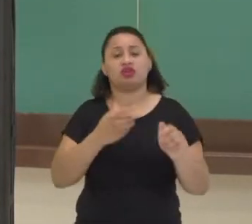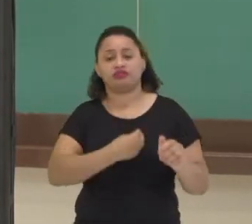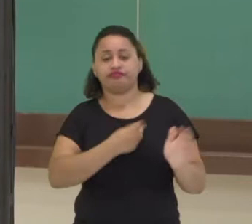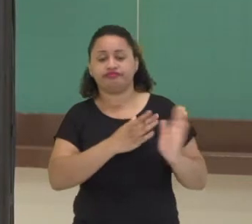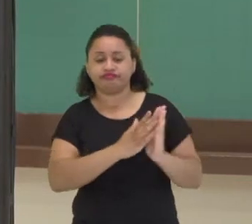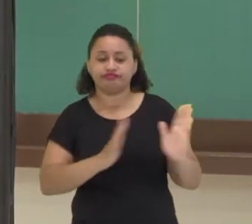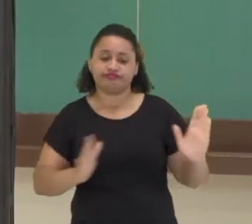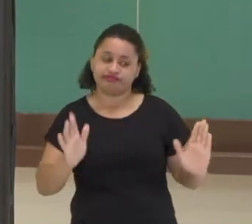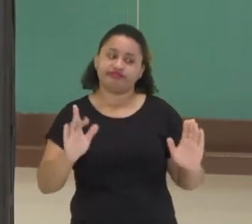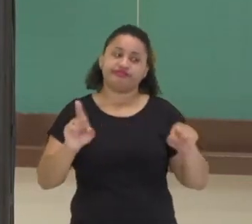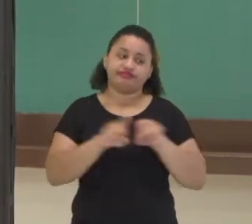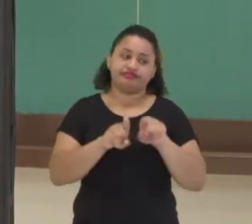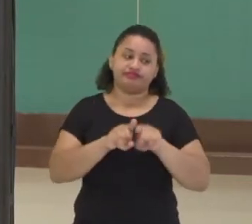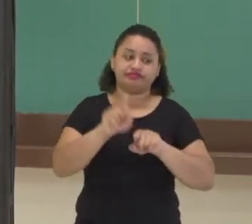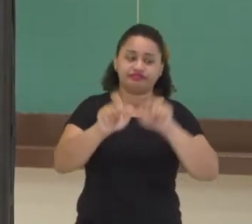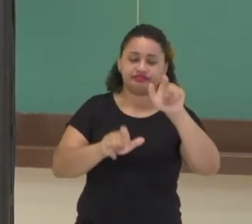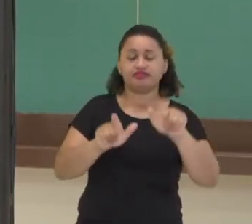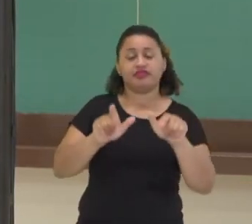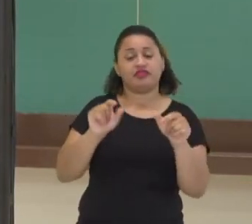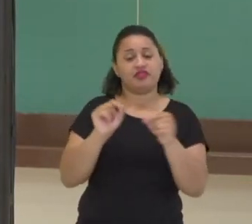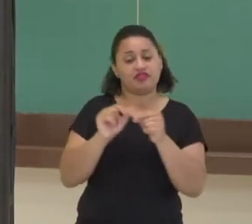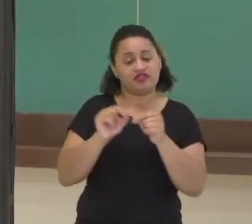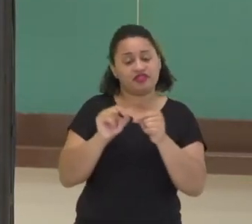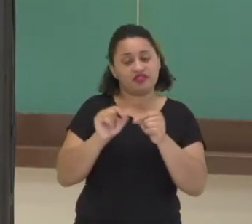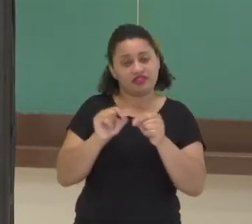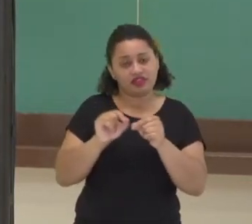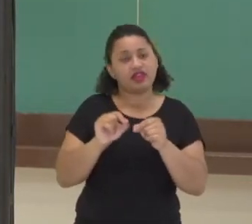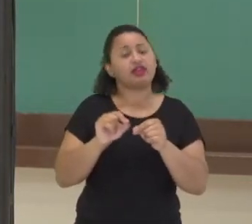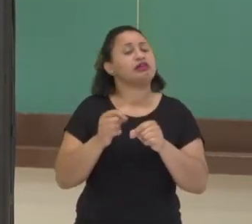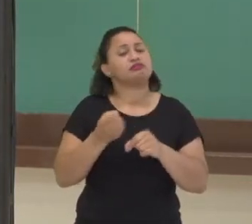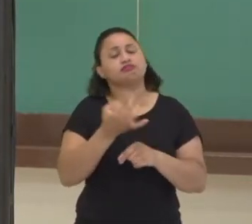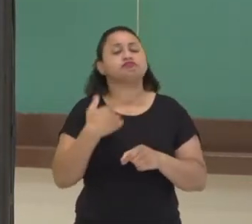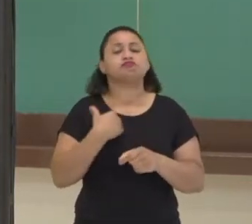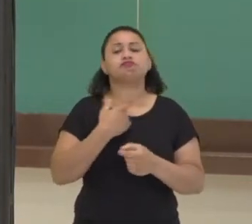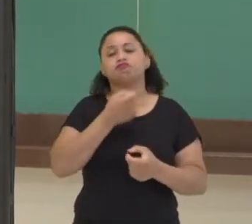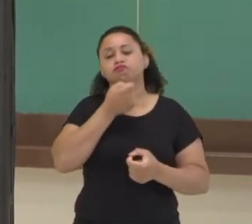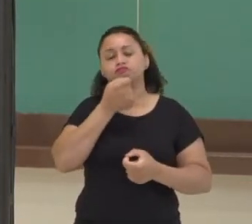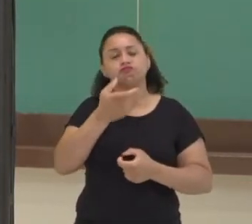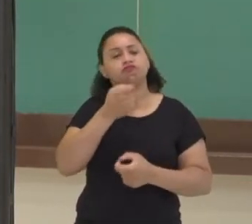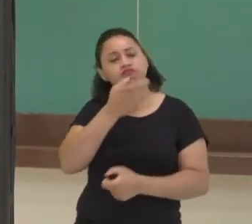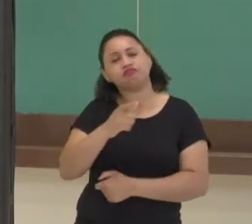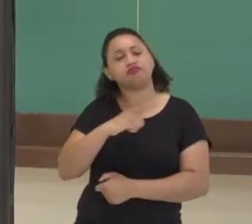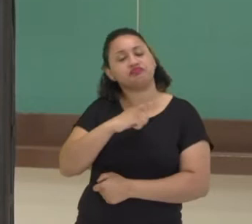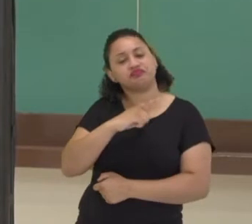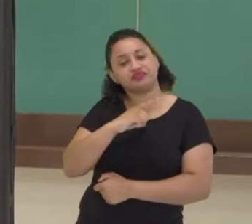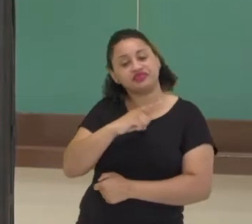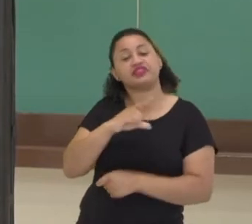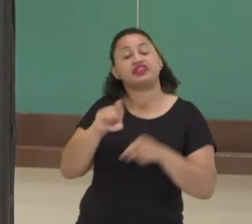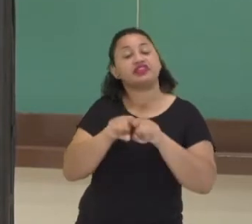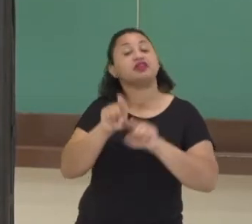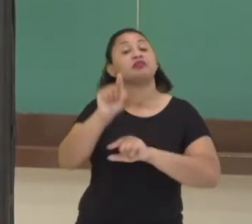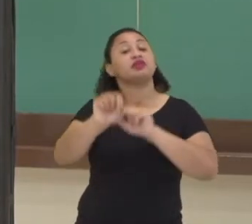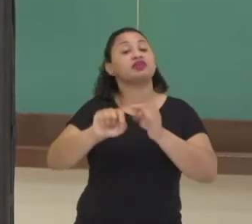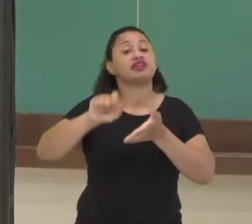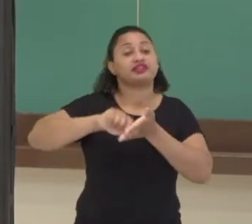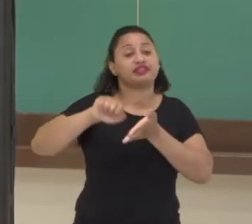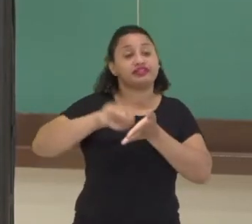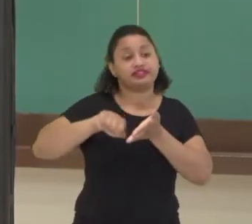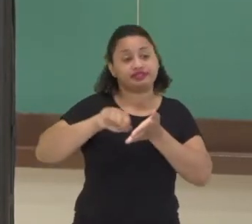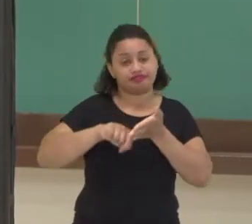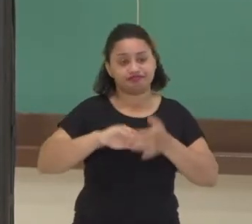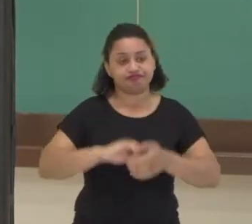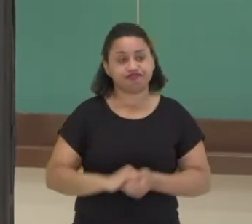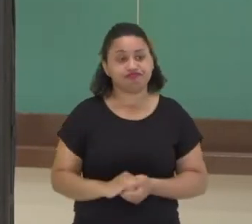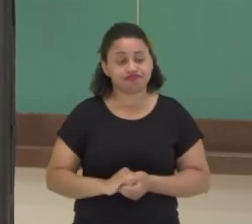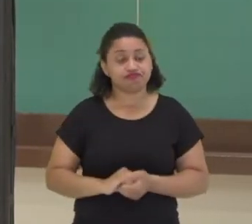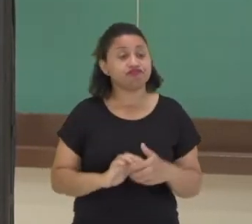O que ela fez, quais alcunhas, apelidos ela teve, né? Que obras publicou. Então,